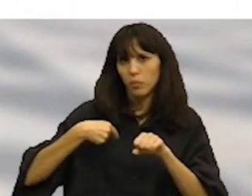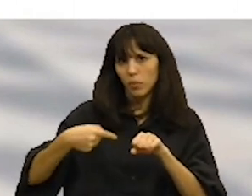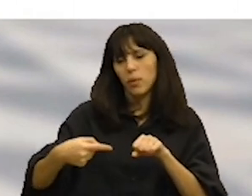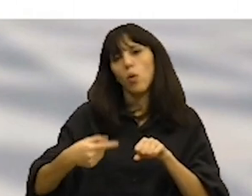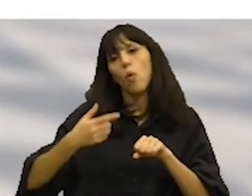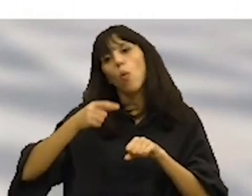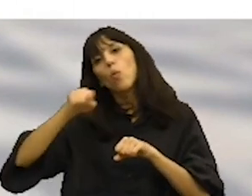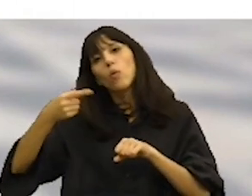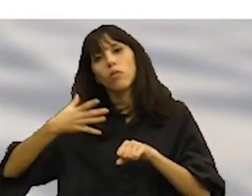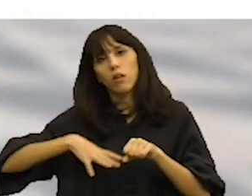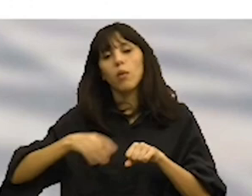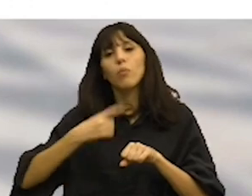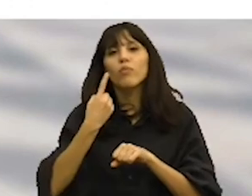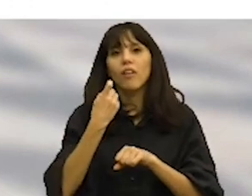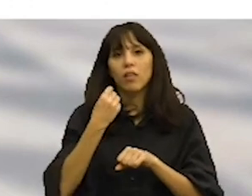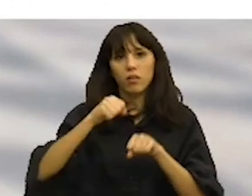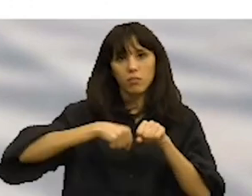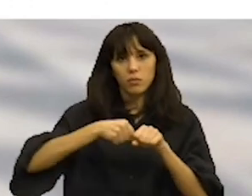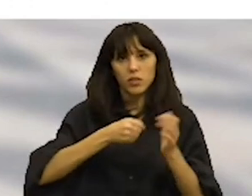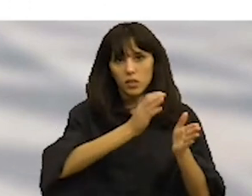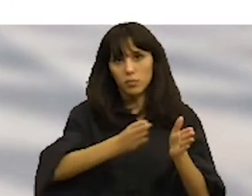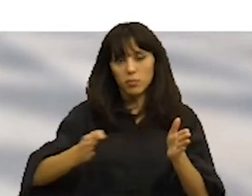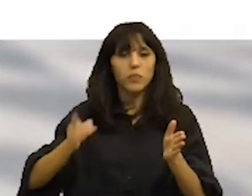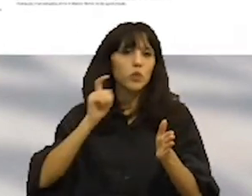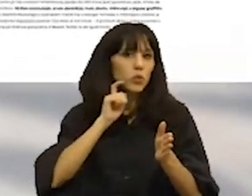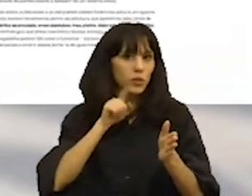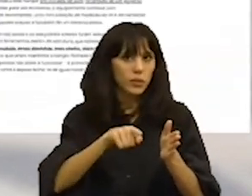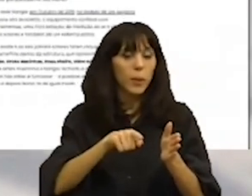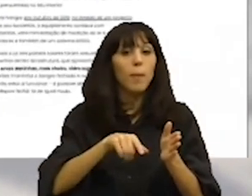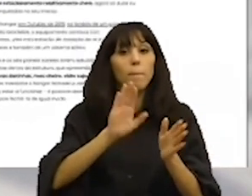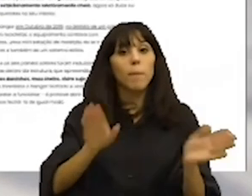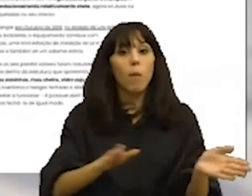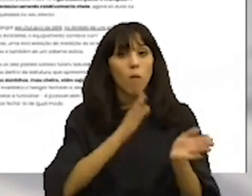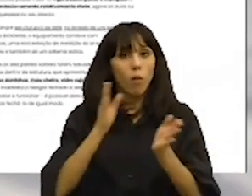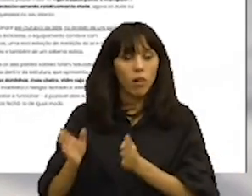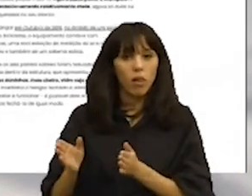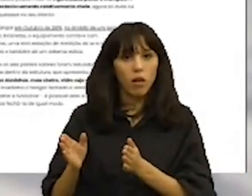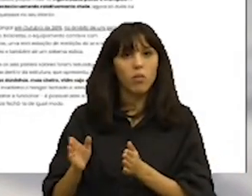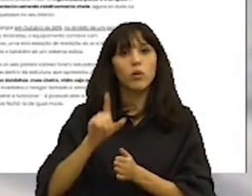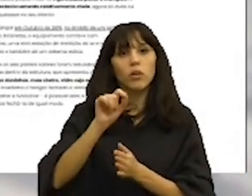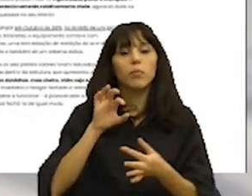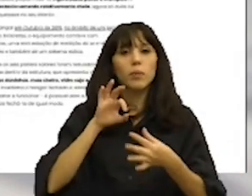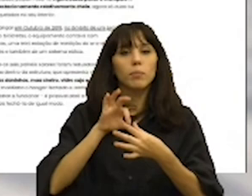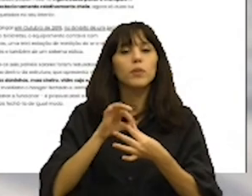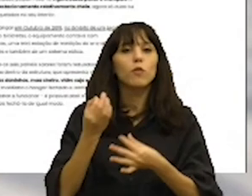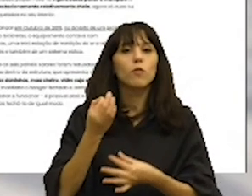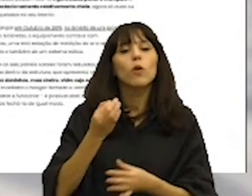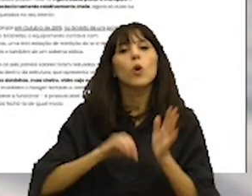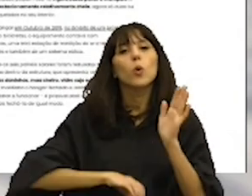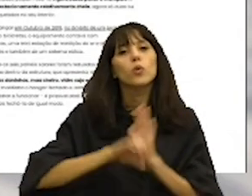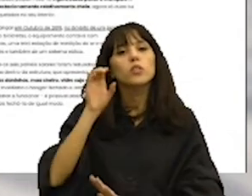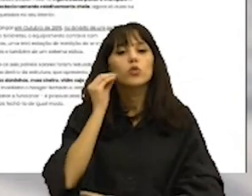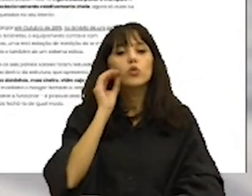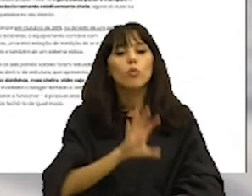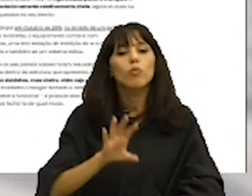relativamente à falta de locais para deixar a bicicleta em segurança, mas também relativamente às condições e ao